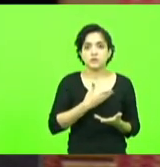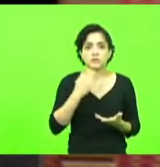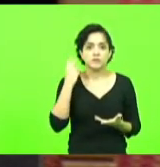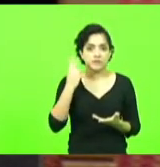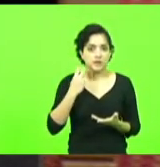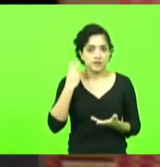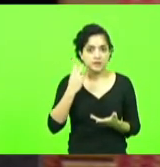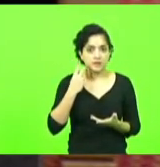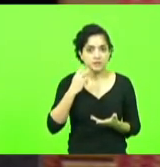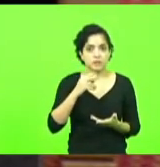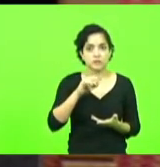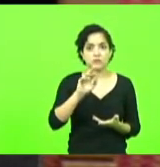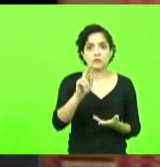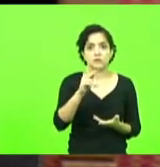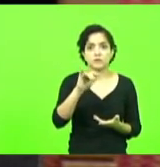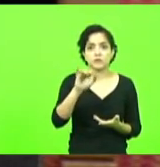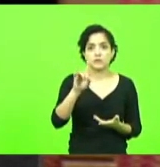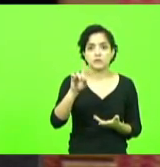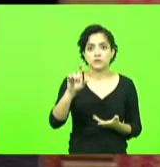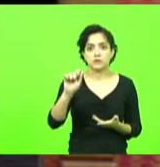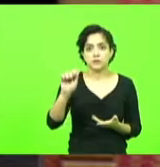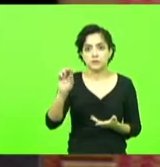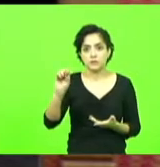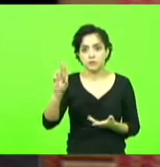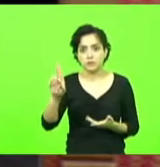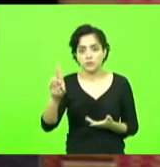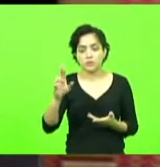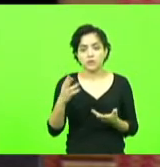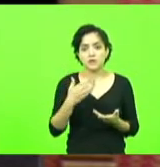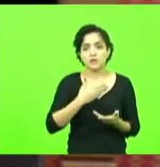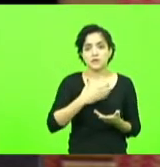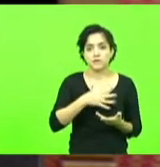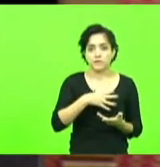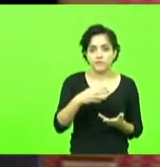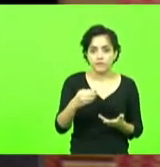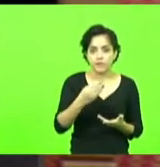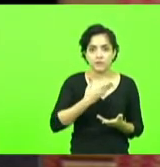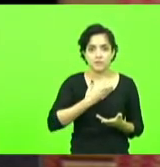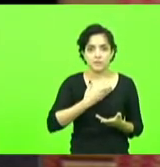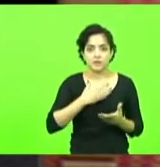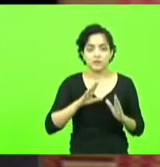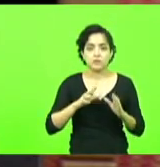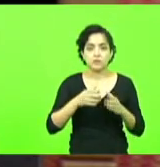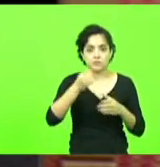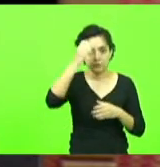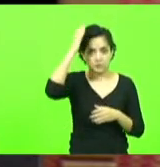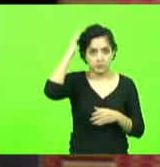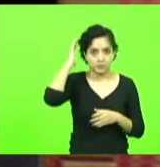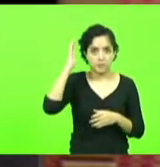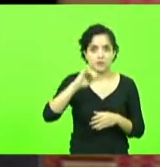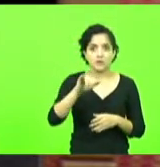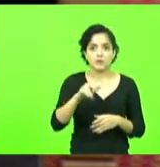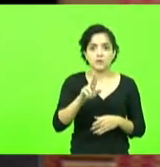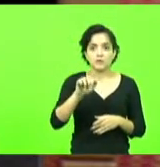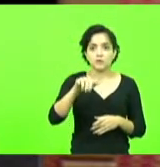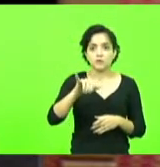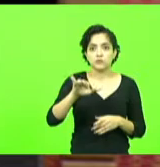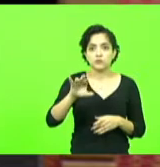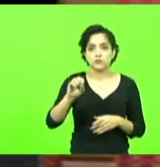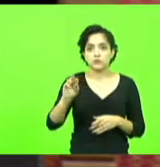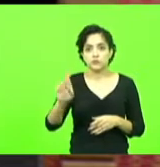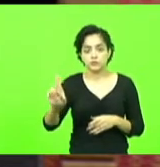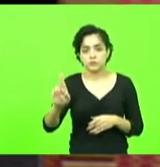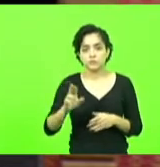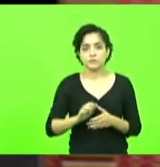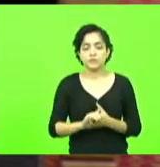Mirim, Igor Moser, filho do nosso amigo comandante bombeiro lá, Júnior Moser, e